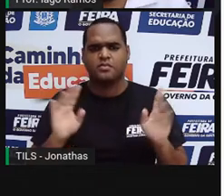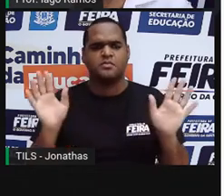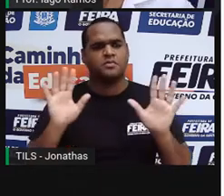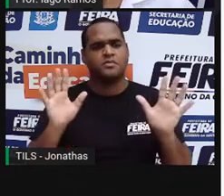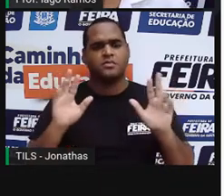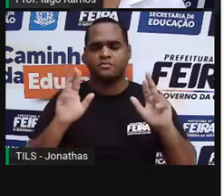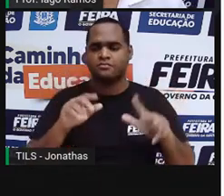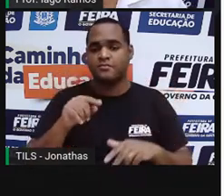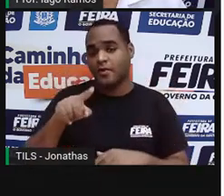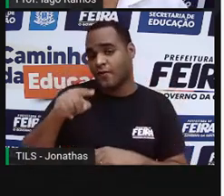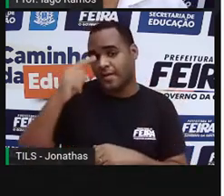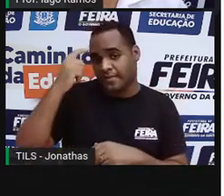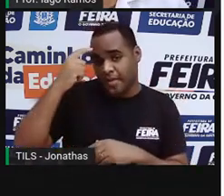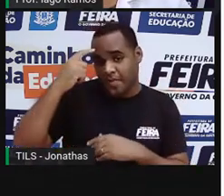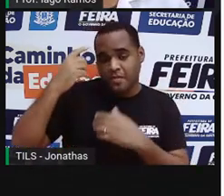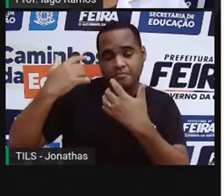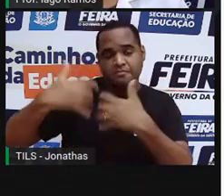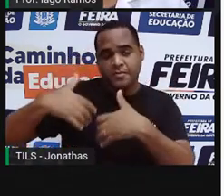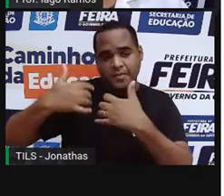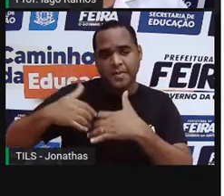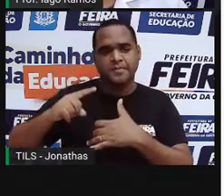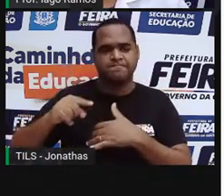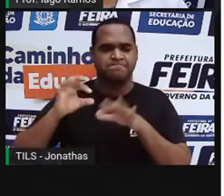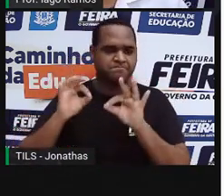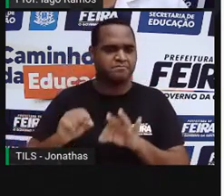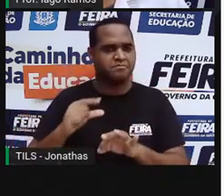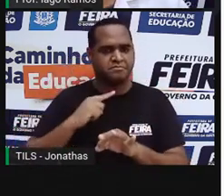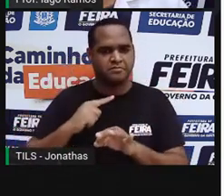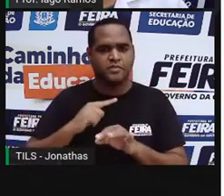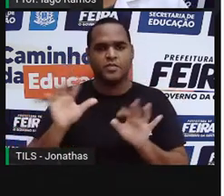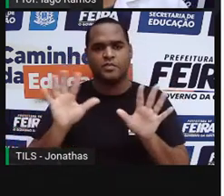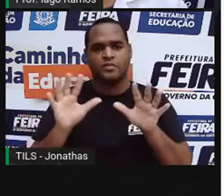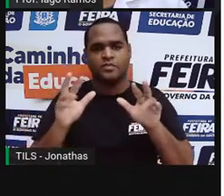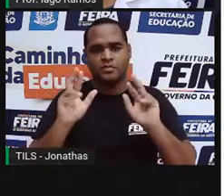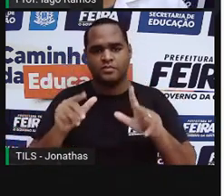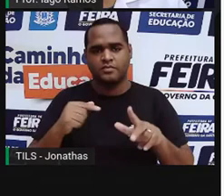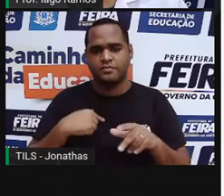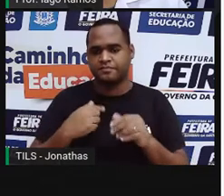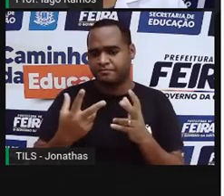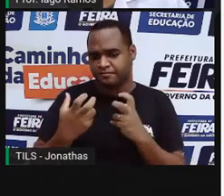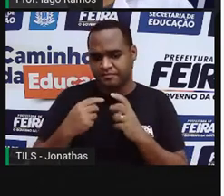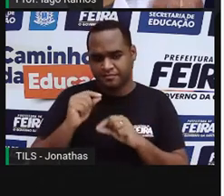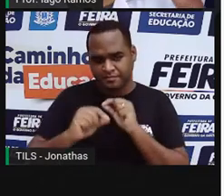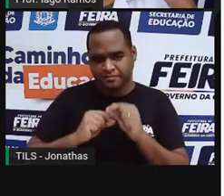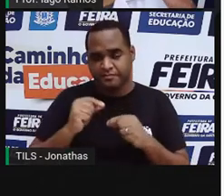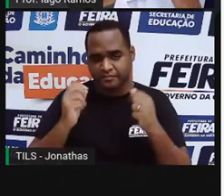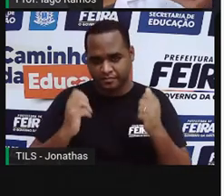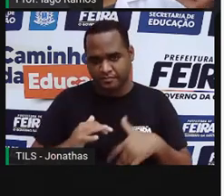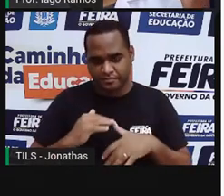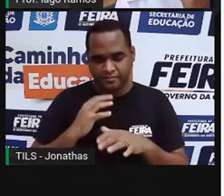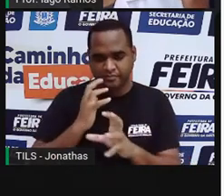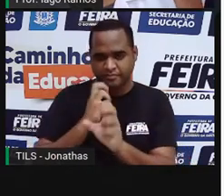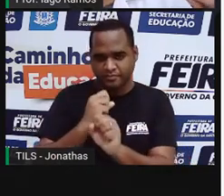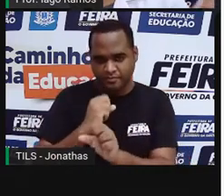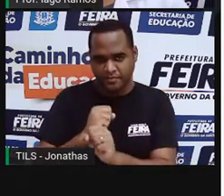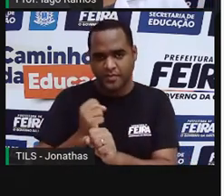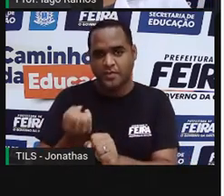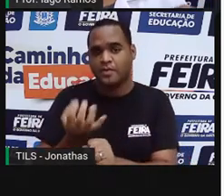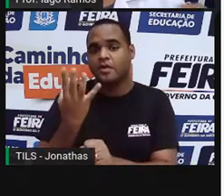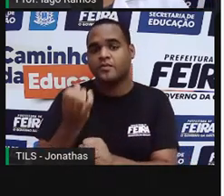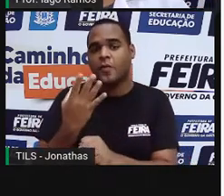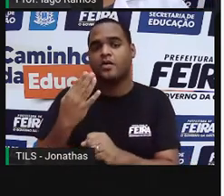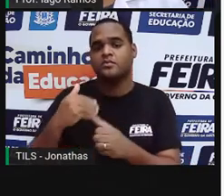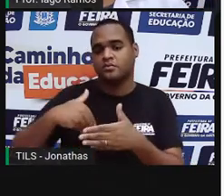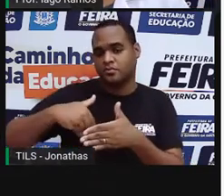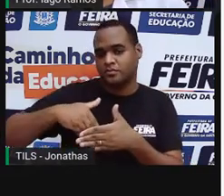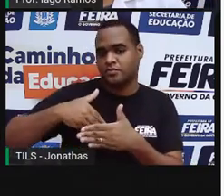você já deve ter raciocinado e é claro que não. Então, gente percebe o seguinte assim, ó, a quantidade de gols